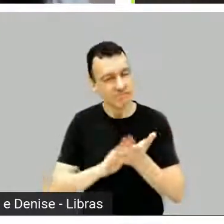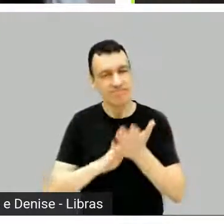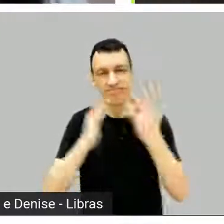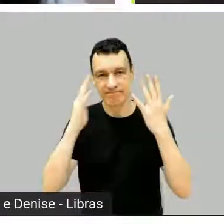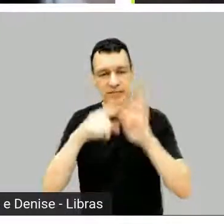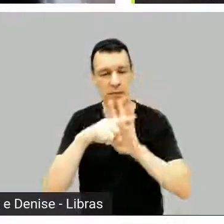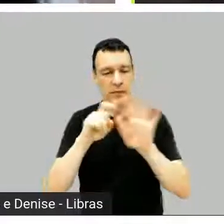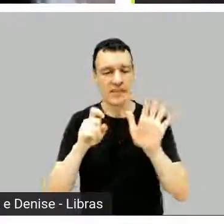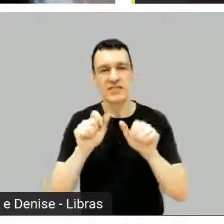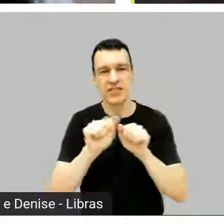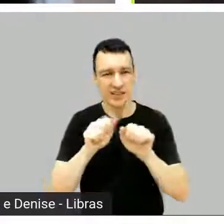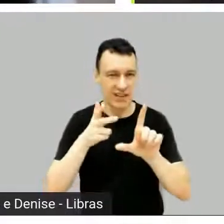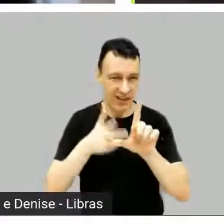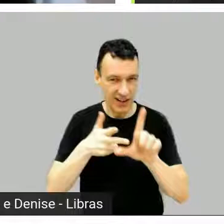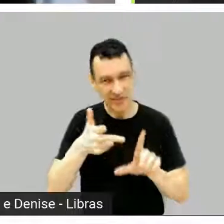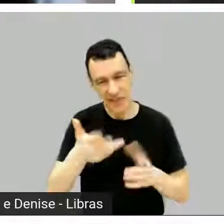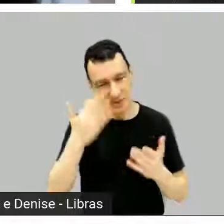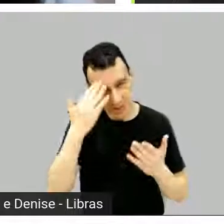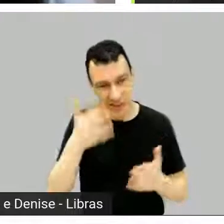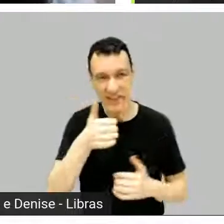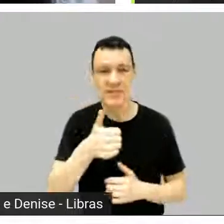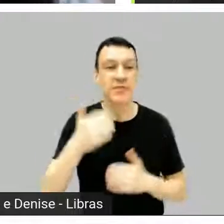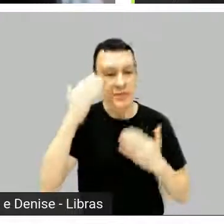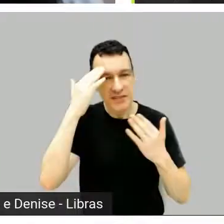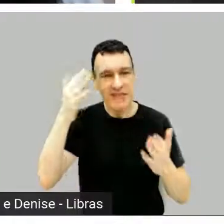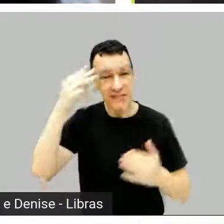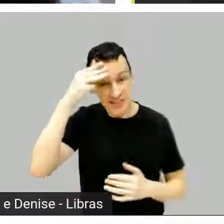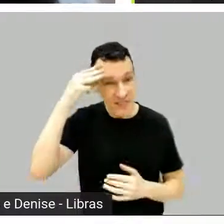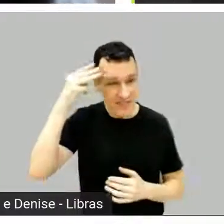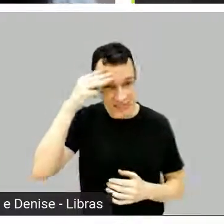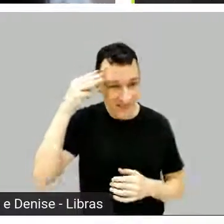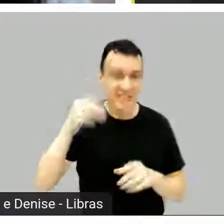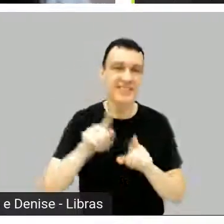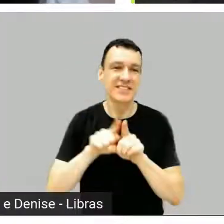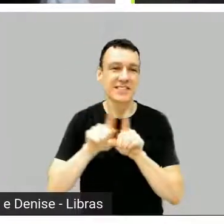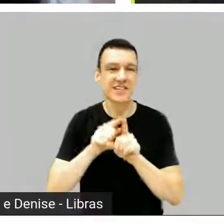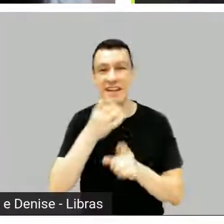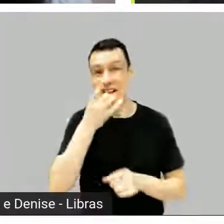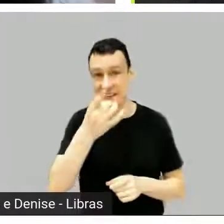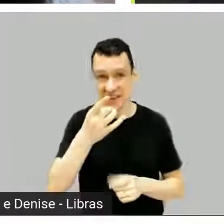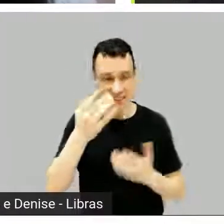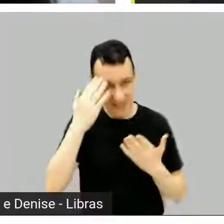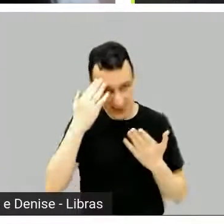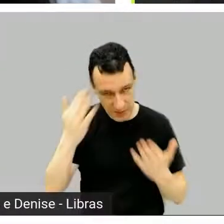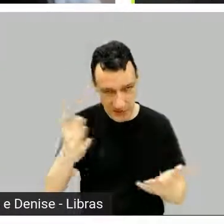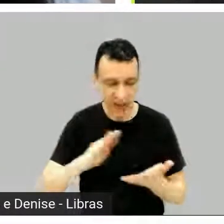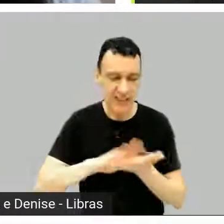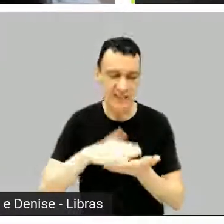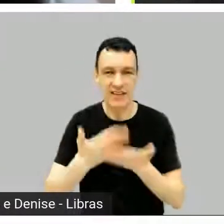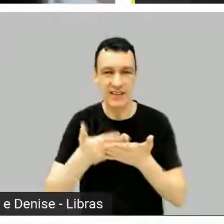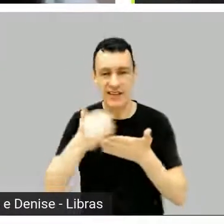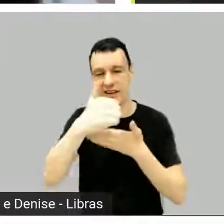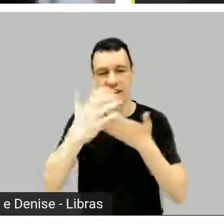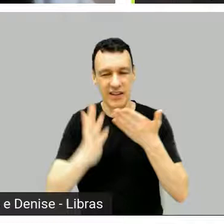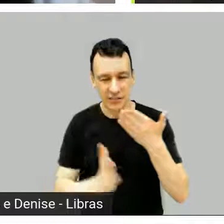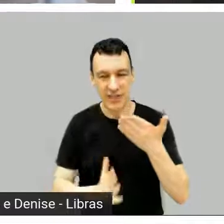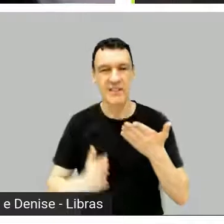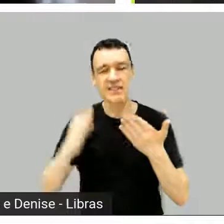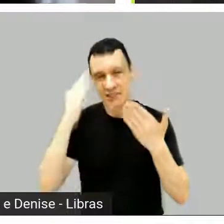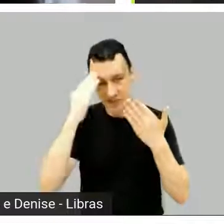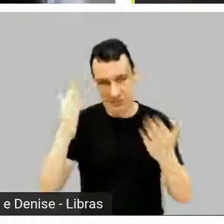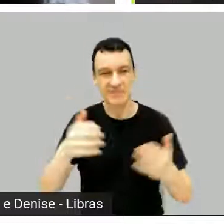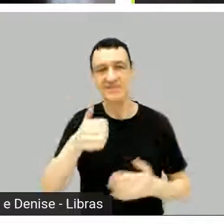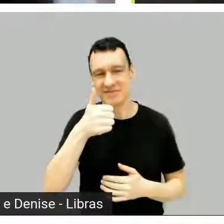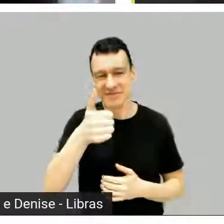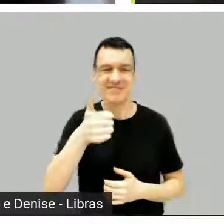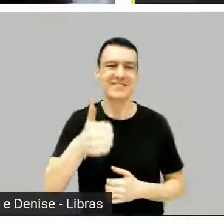Que legal, obrigada. Obrigada, Charles e Denise, muito, muito, muito massa ter vocês aqui com esse